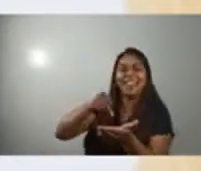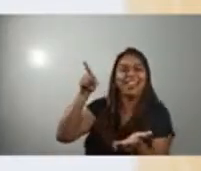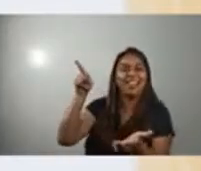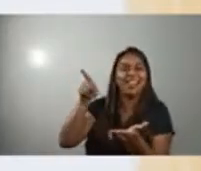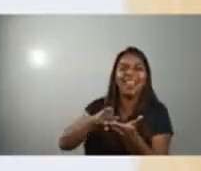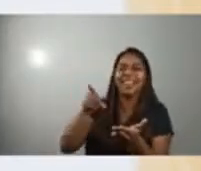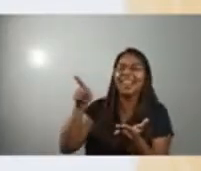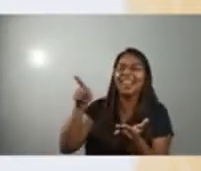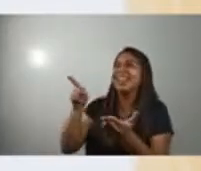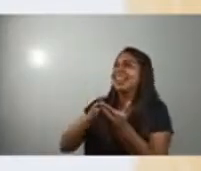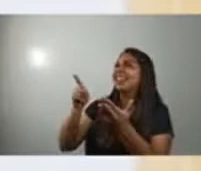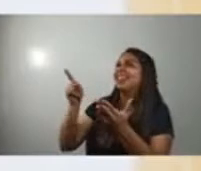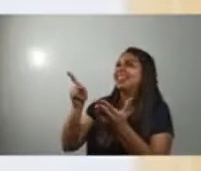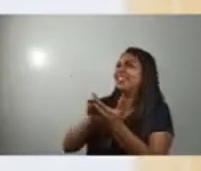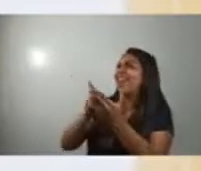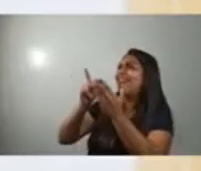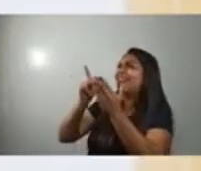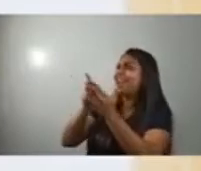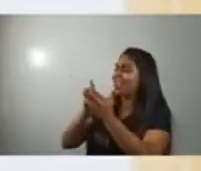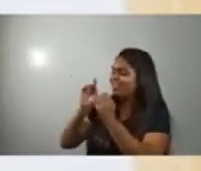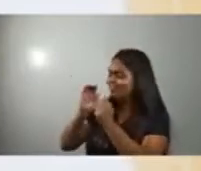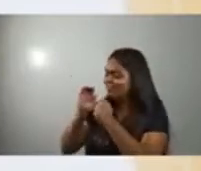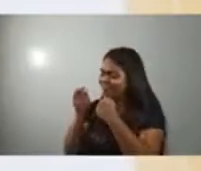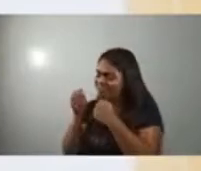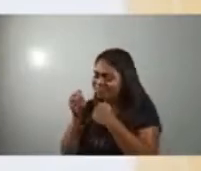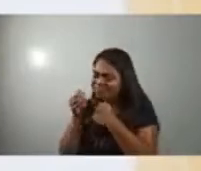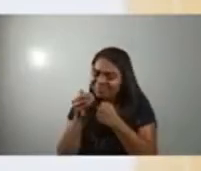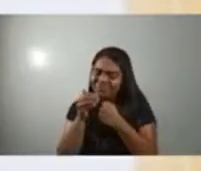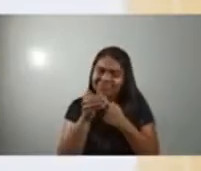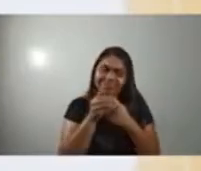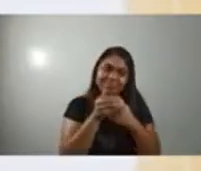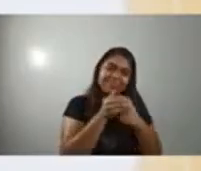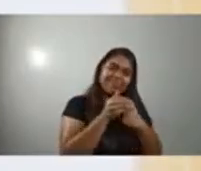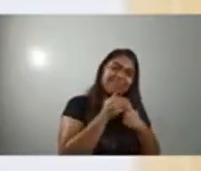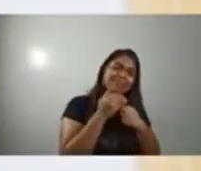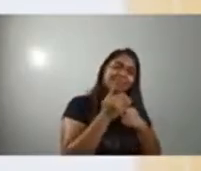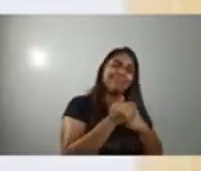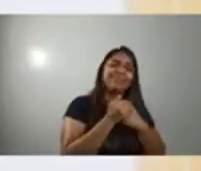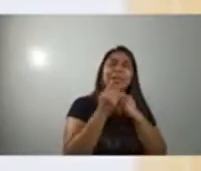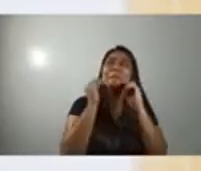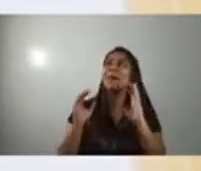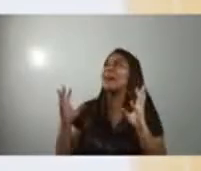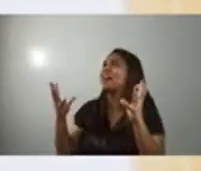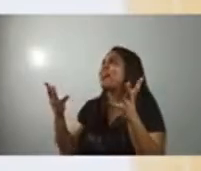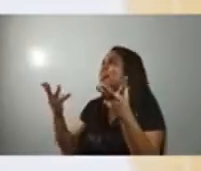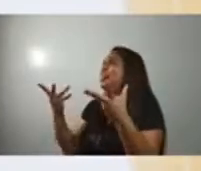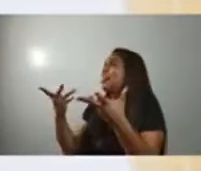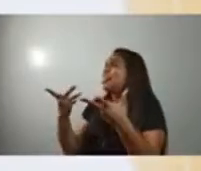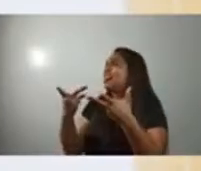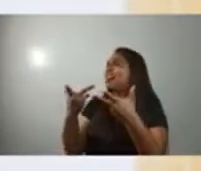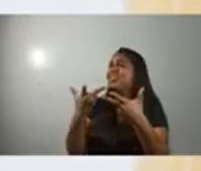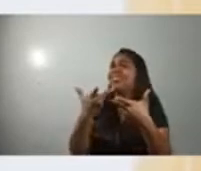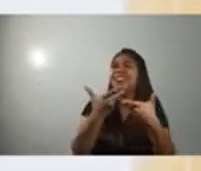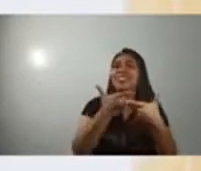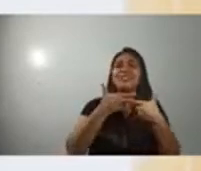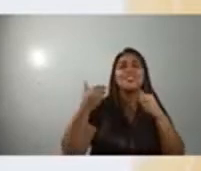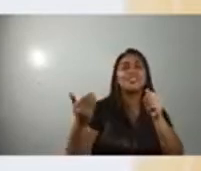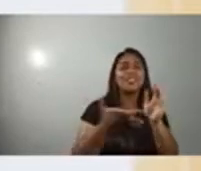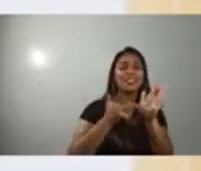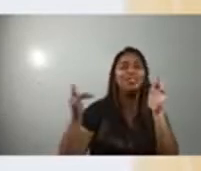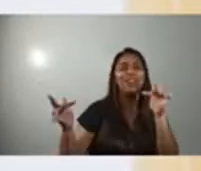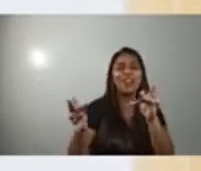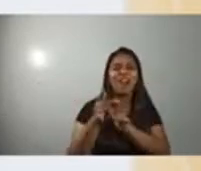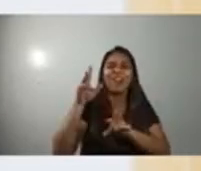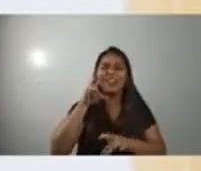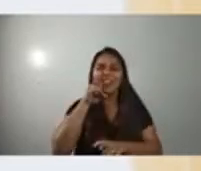abrigo, maravilhoso Jesus, leão de